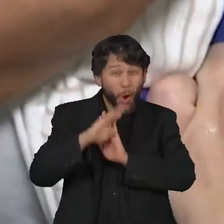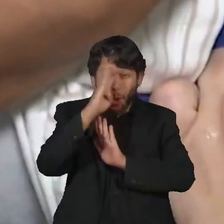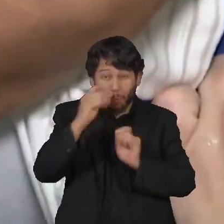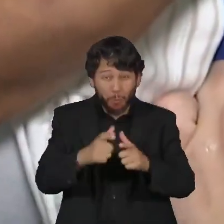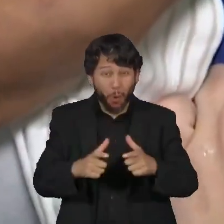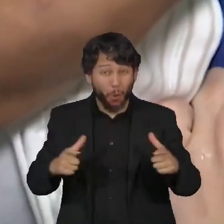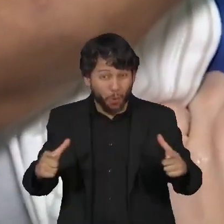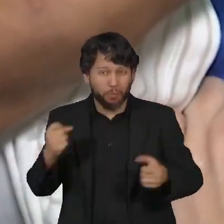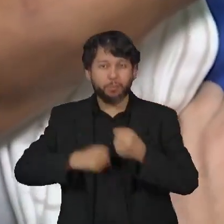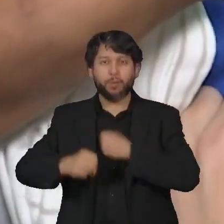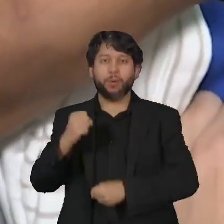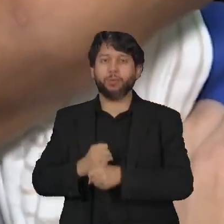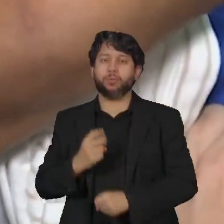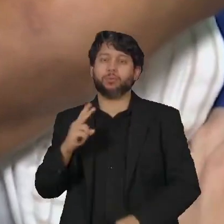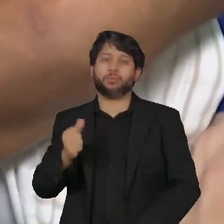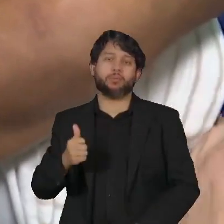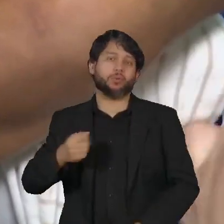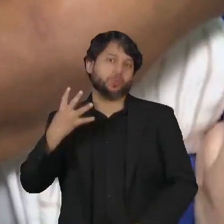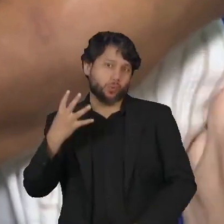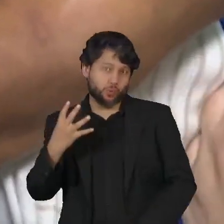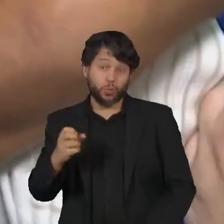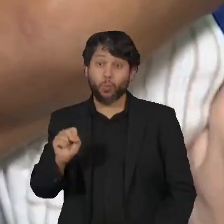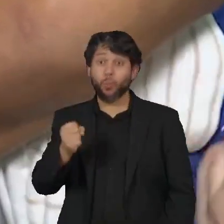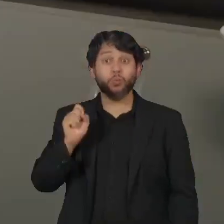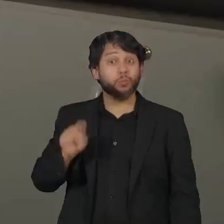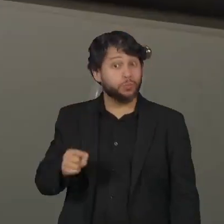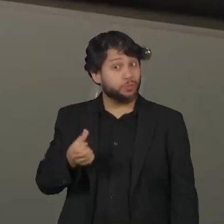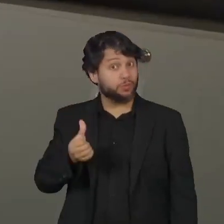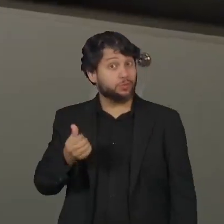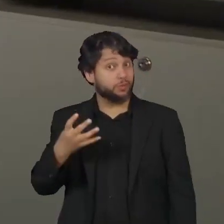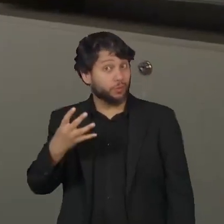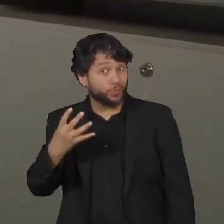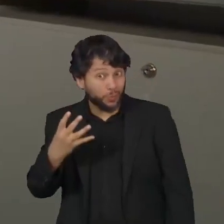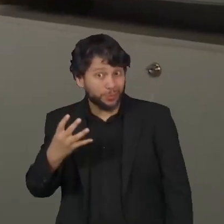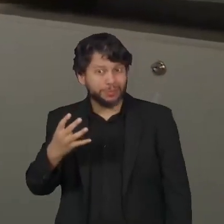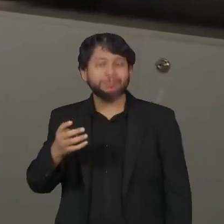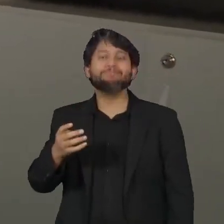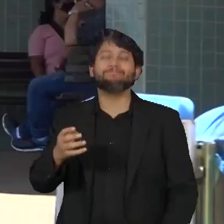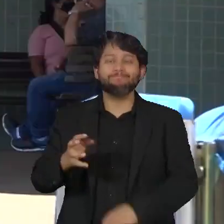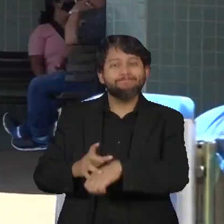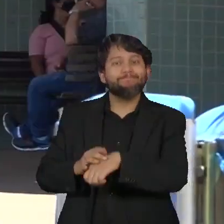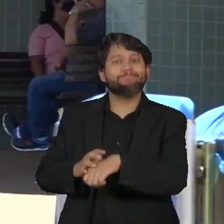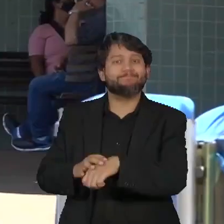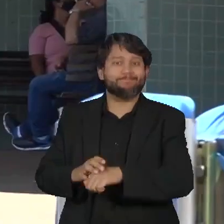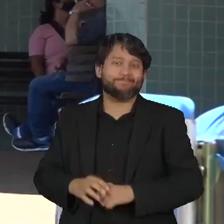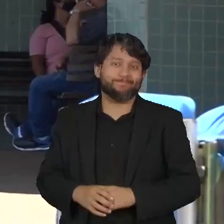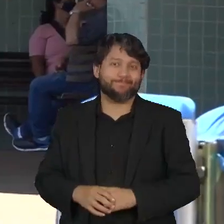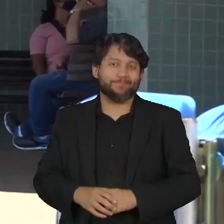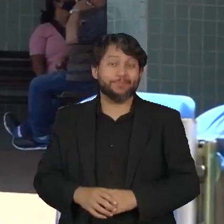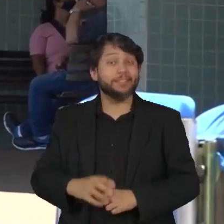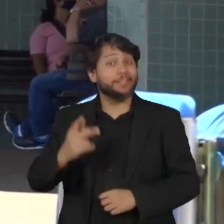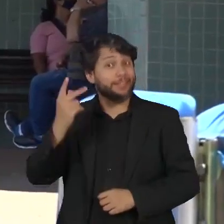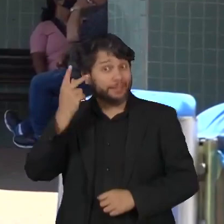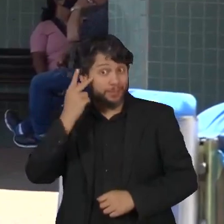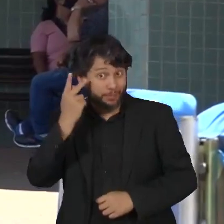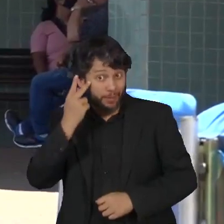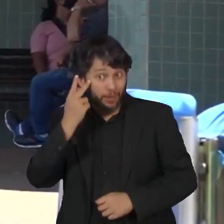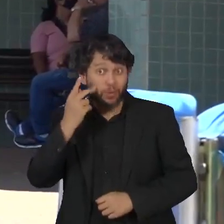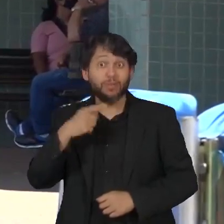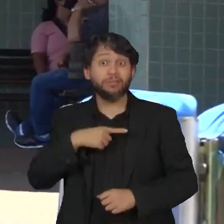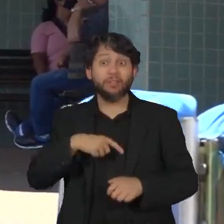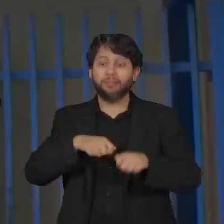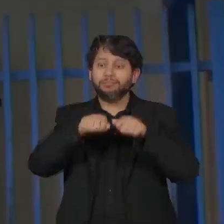ocorreu em 2014, quando foram confirmados quase 9 mil casos. A capital paulista vive um